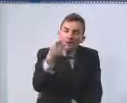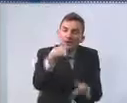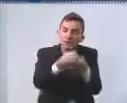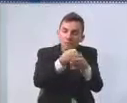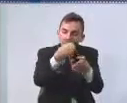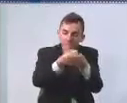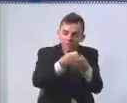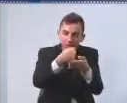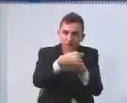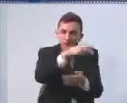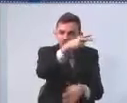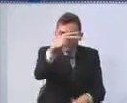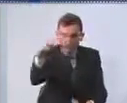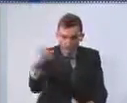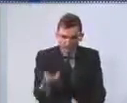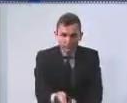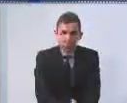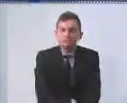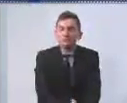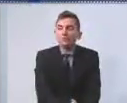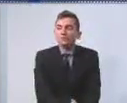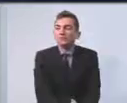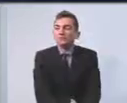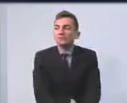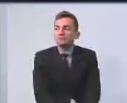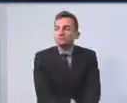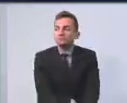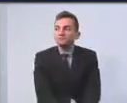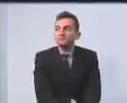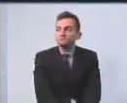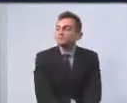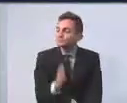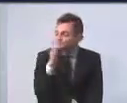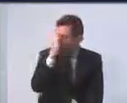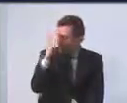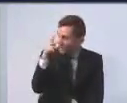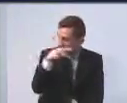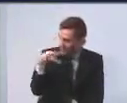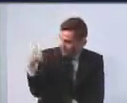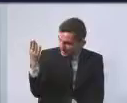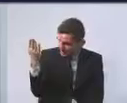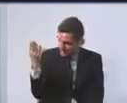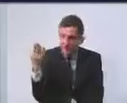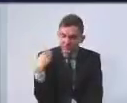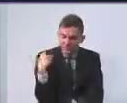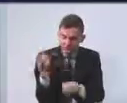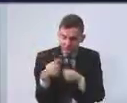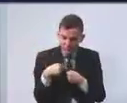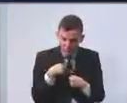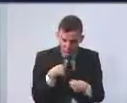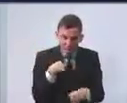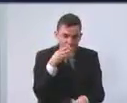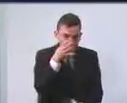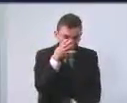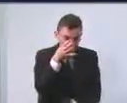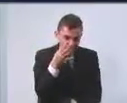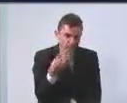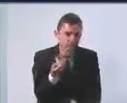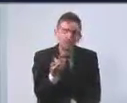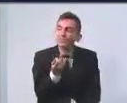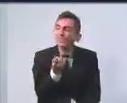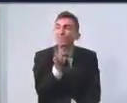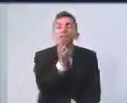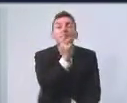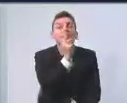foram feitos nesta audiência. Obrigado, senhor presidente, por me retornar a palavra. respondendo